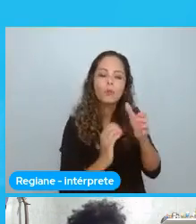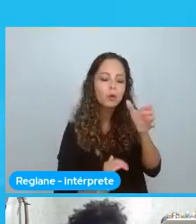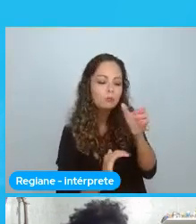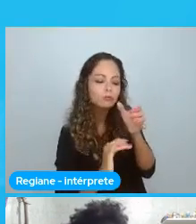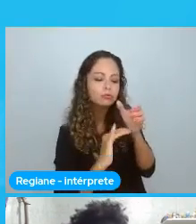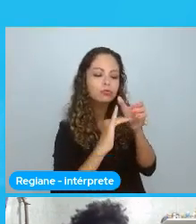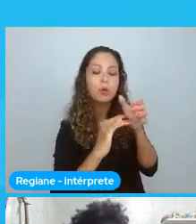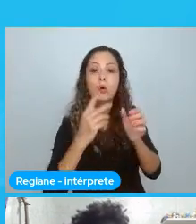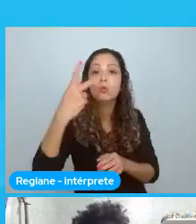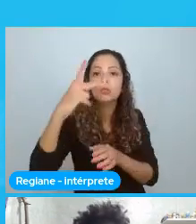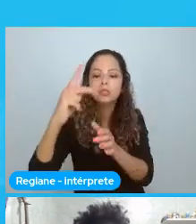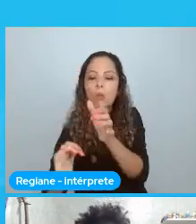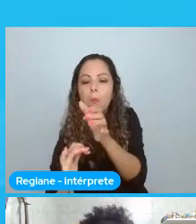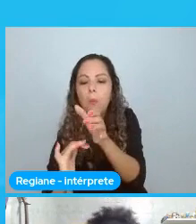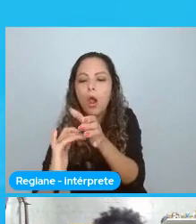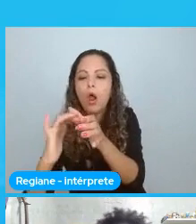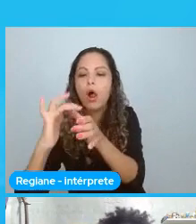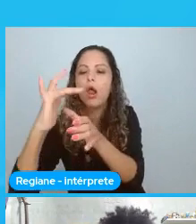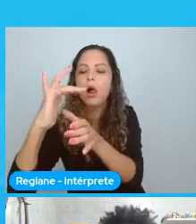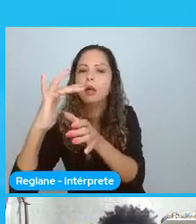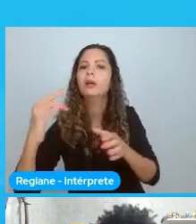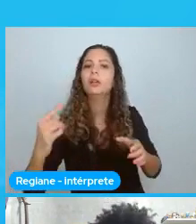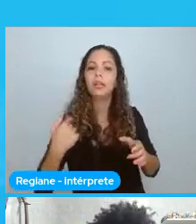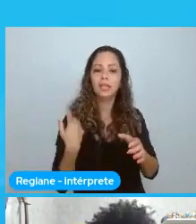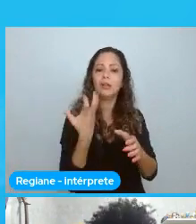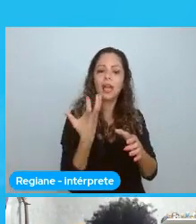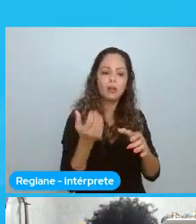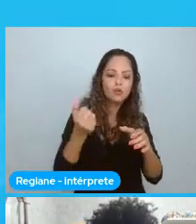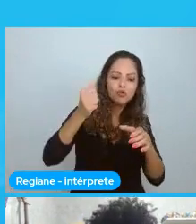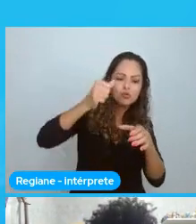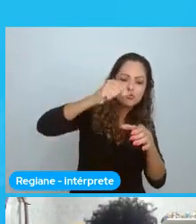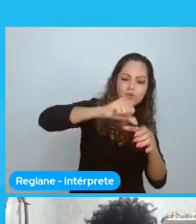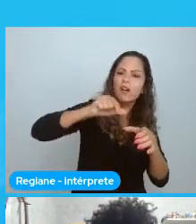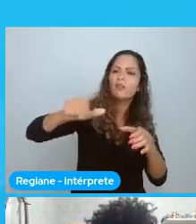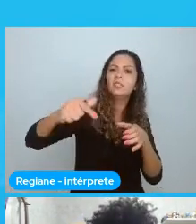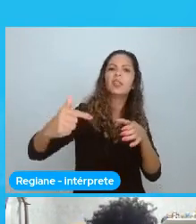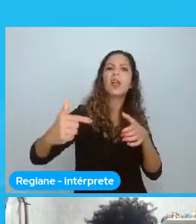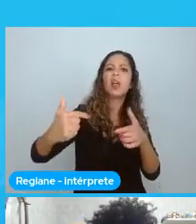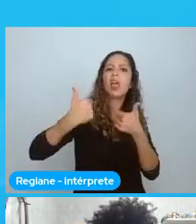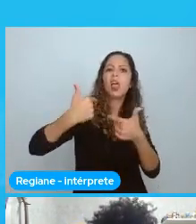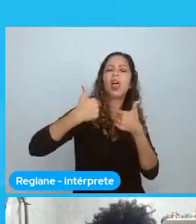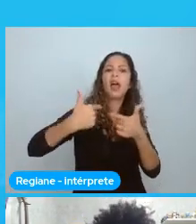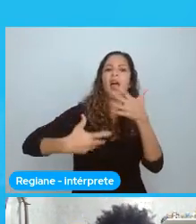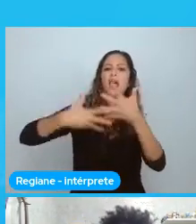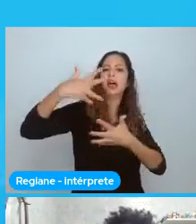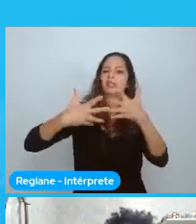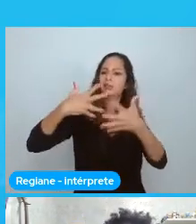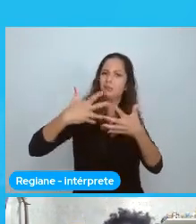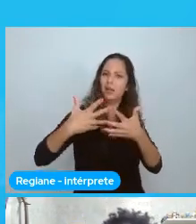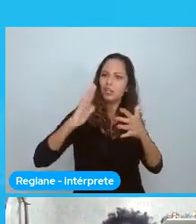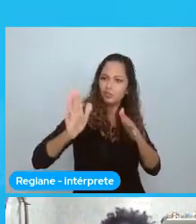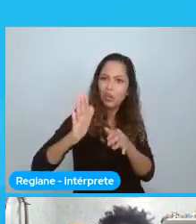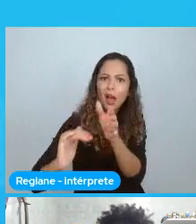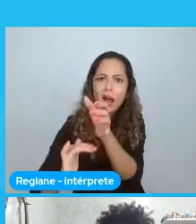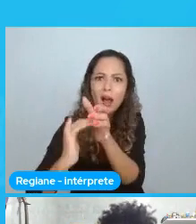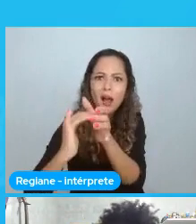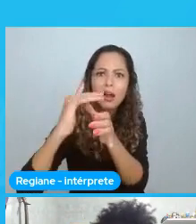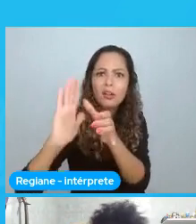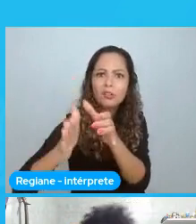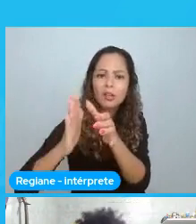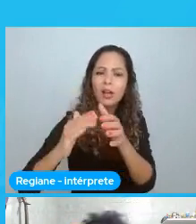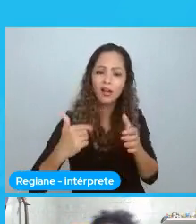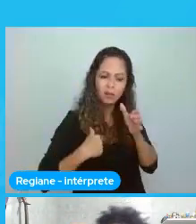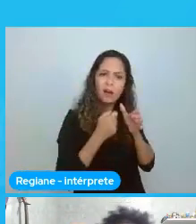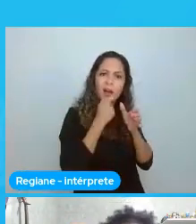A gente pensar. Que ainda hoje. A gente tem. As pessoas. O incômodo. Dos homens.